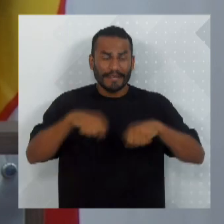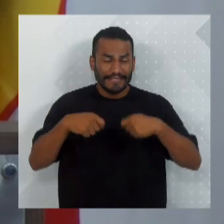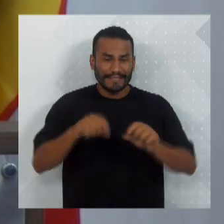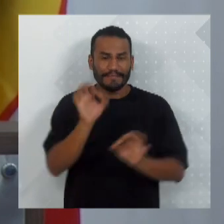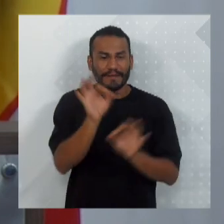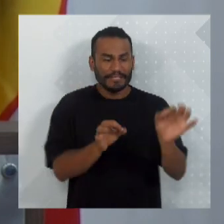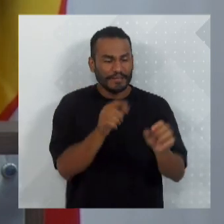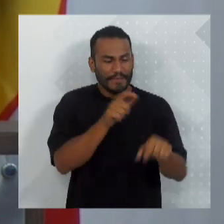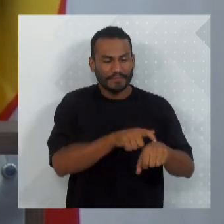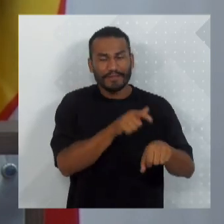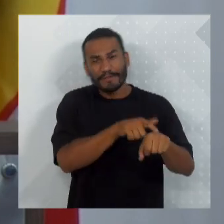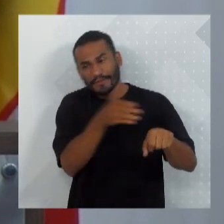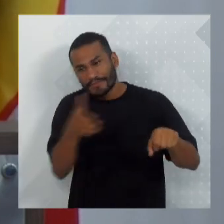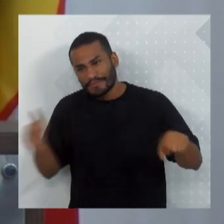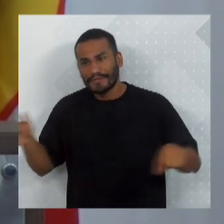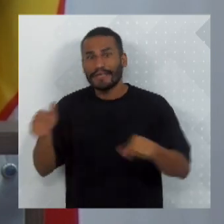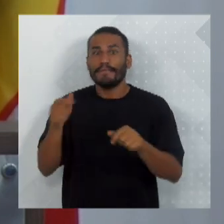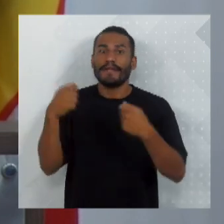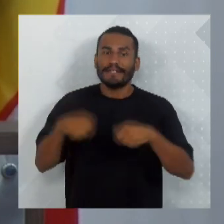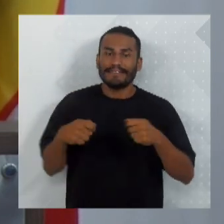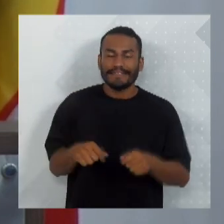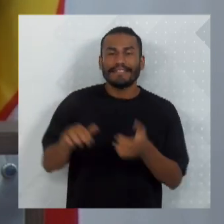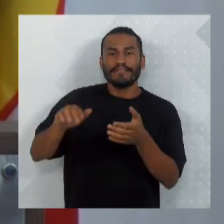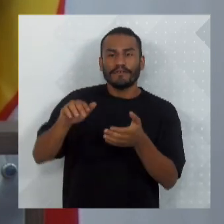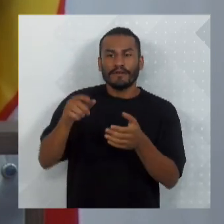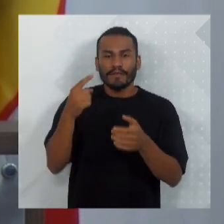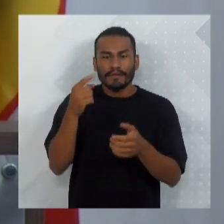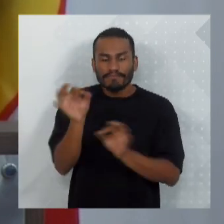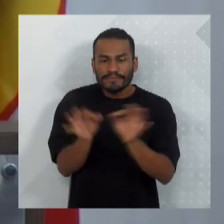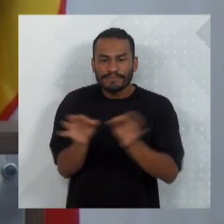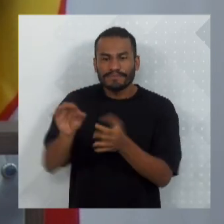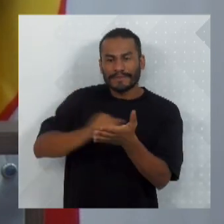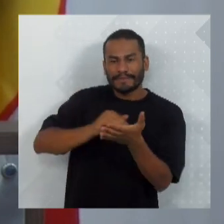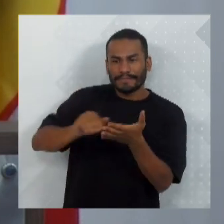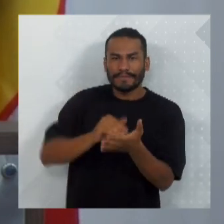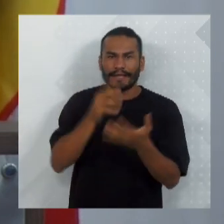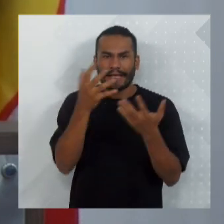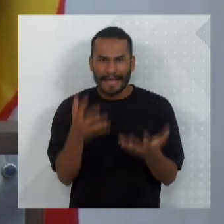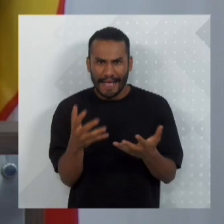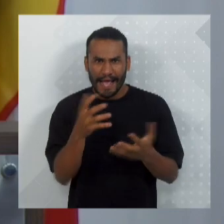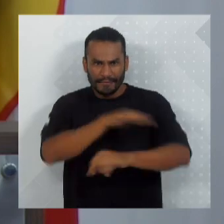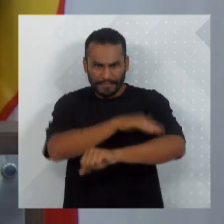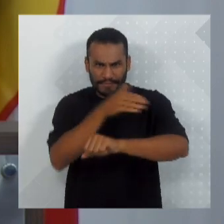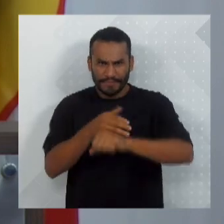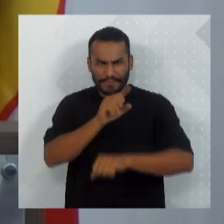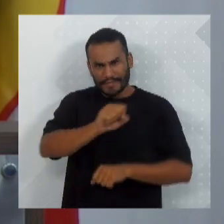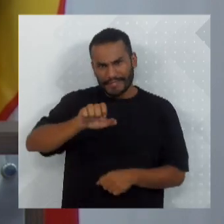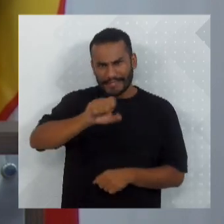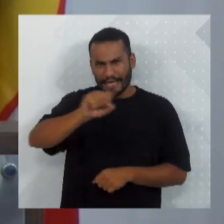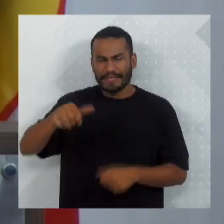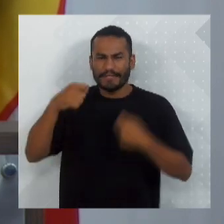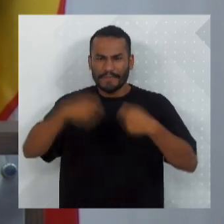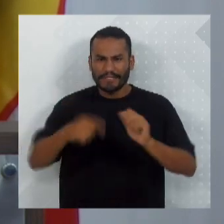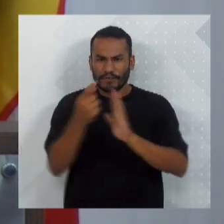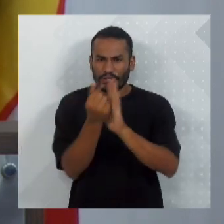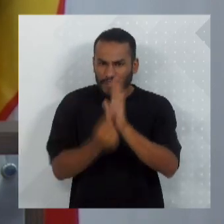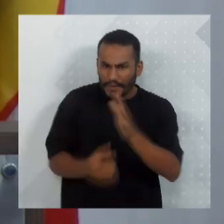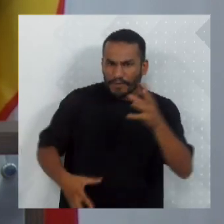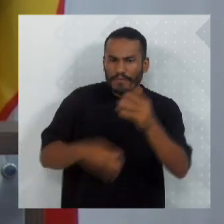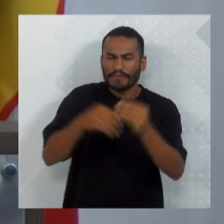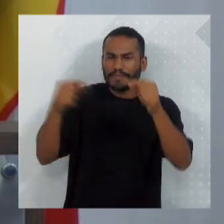para a Secretaria de Esportes, e tem que saber o que a gente quer. Se quer o estádio do SESI, tem que incrementar o orçamento no mínimo para ser compatível. Obrigado. Obrigado.